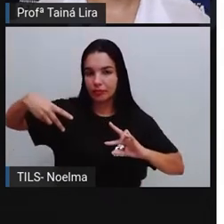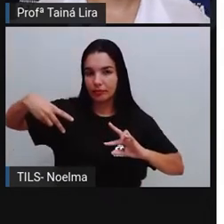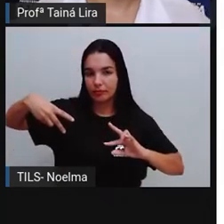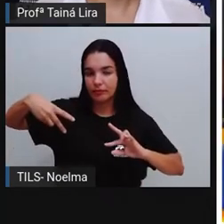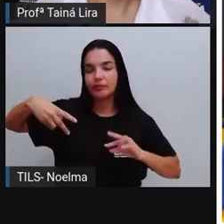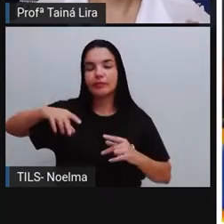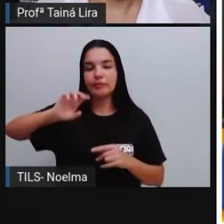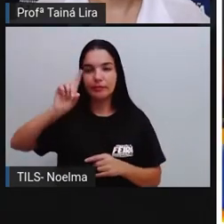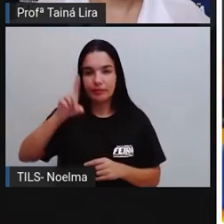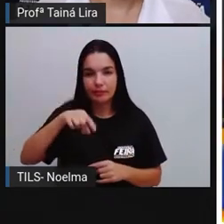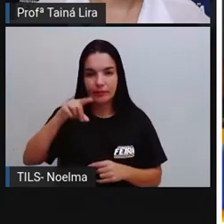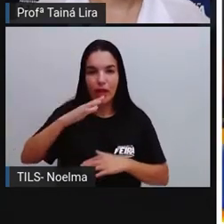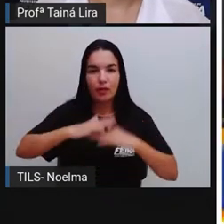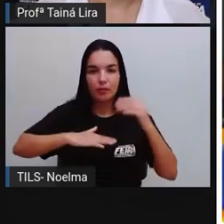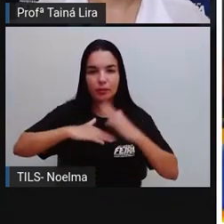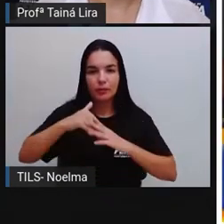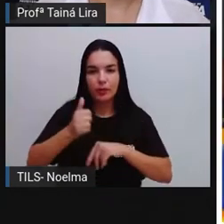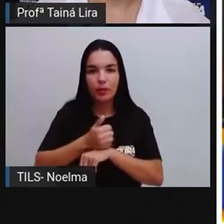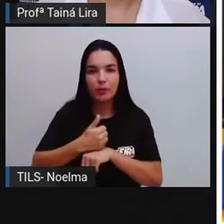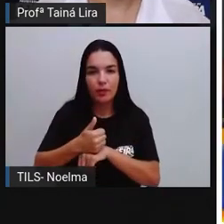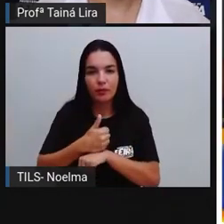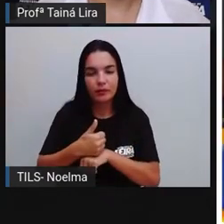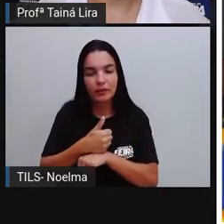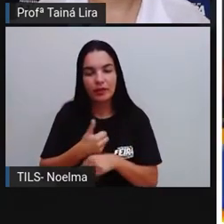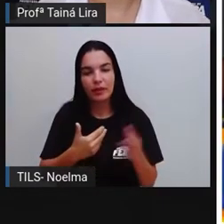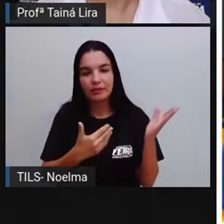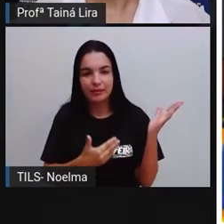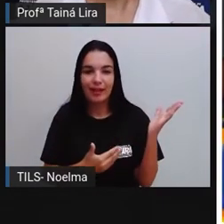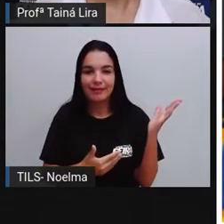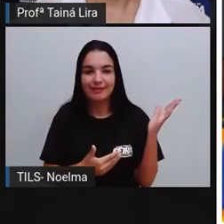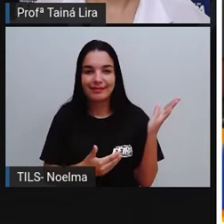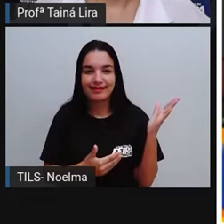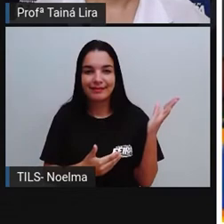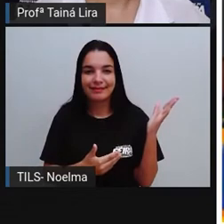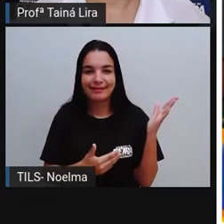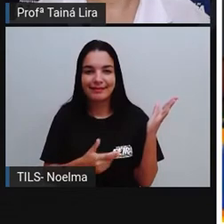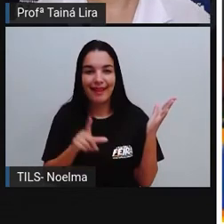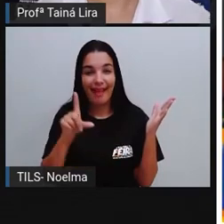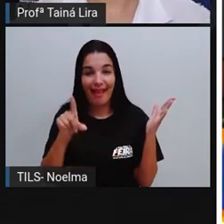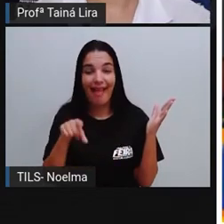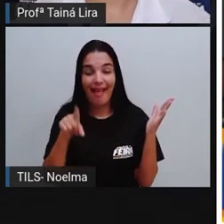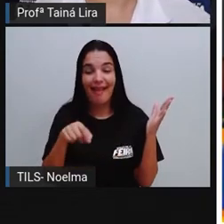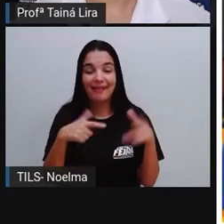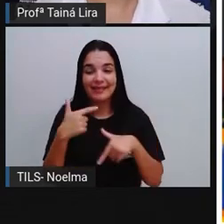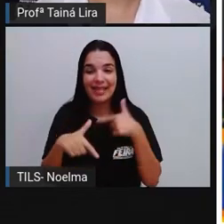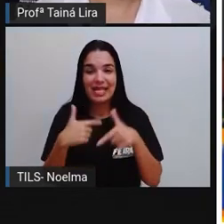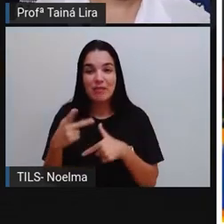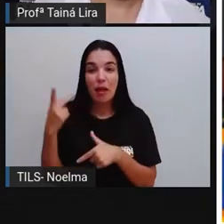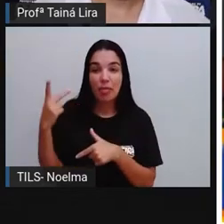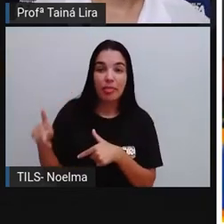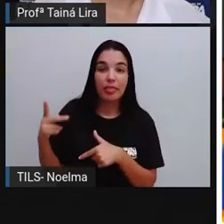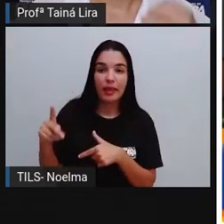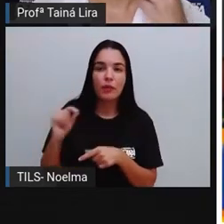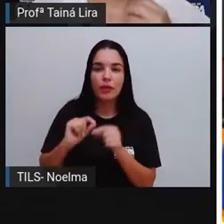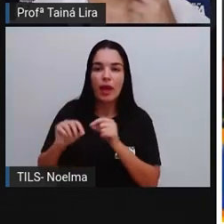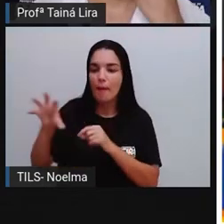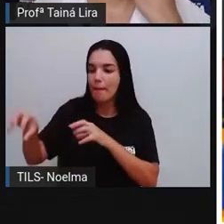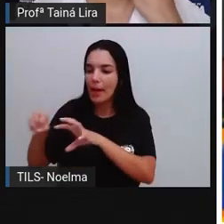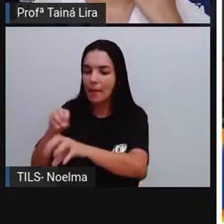os catadores, são os profissionais da coleta seletiva. Então, é o trabalho deles, eles vão catar